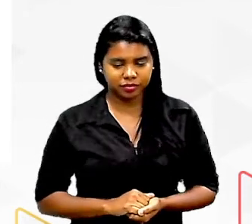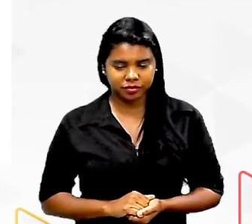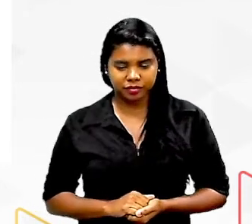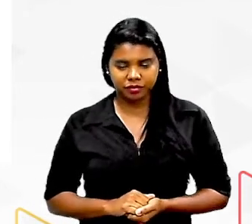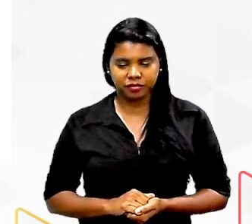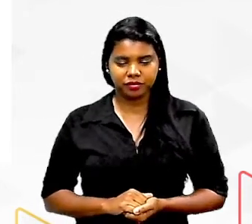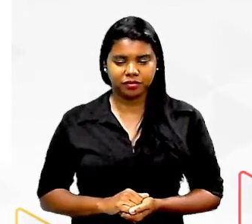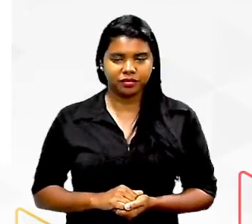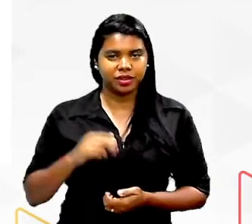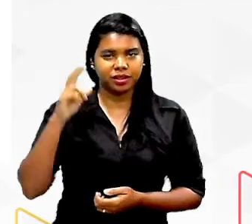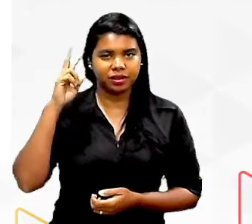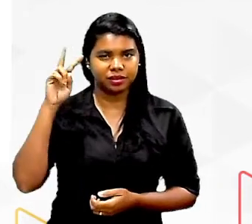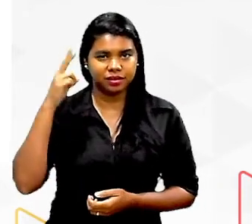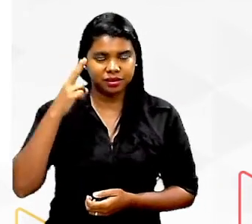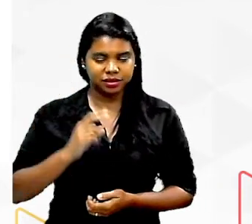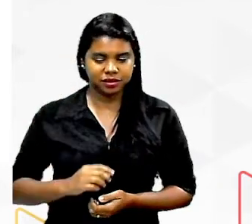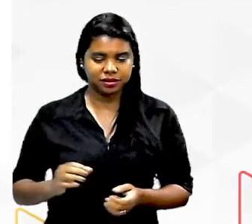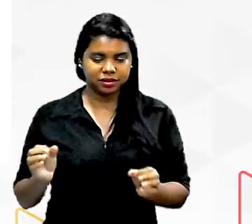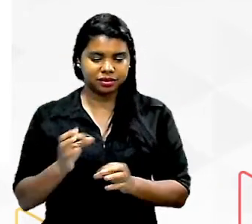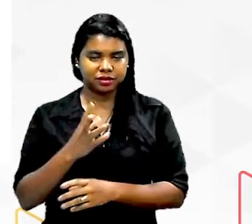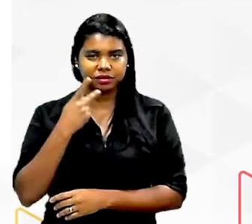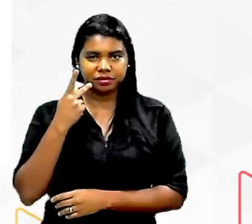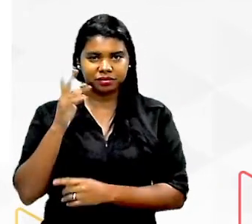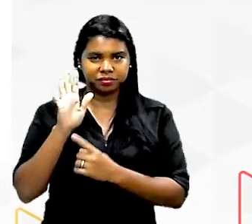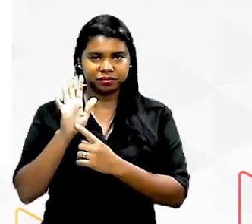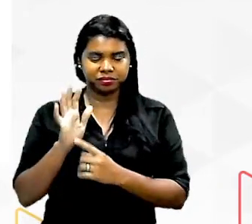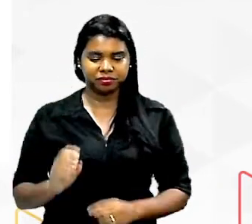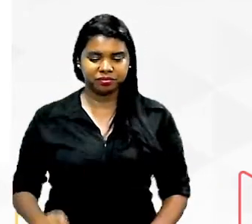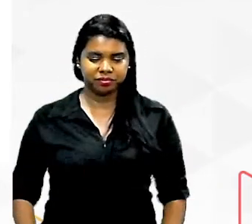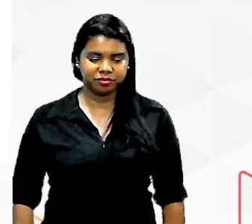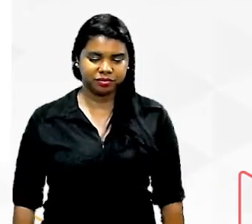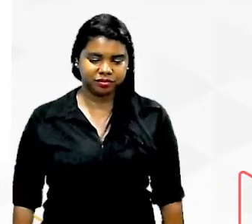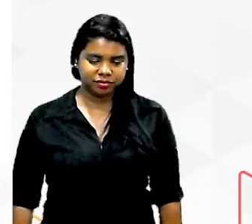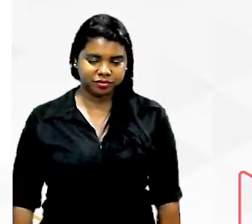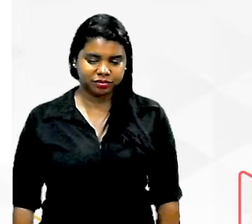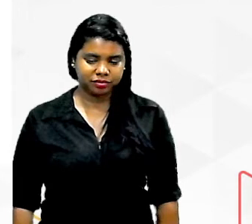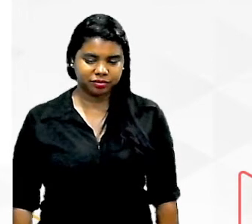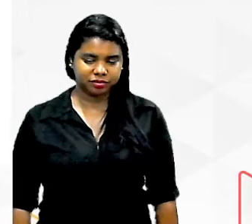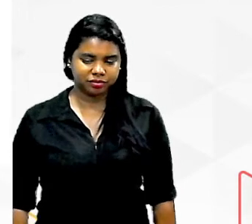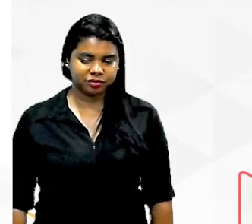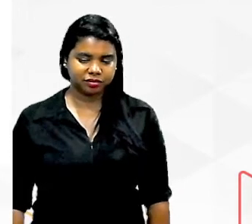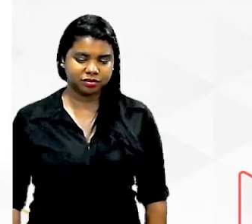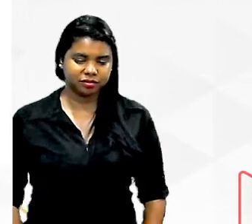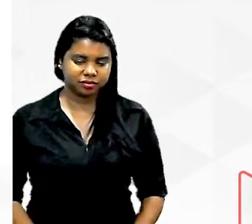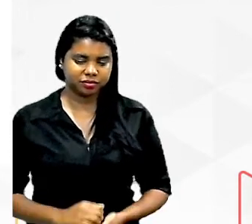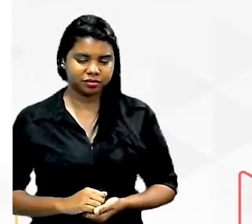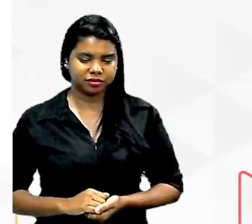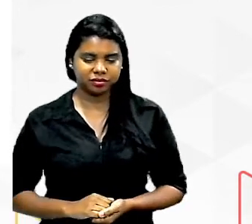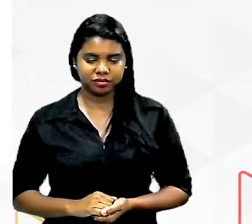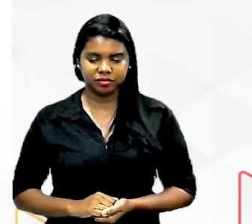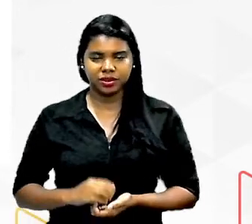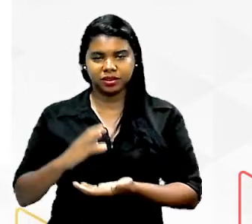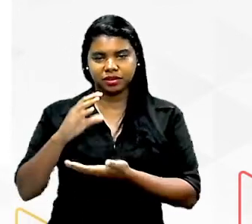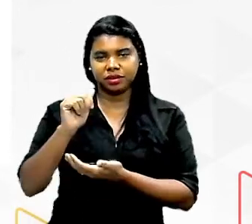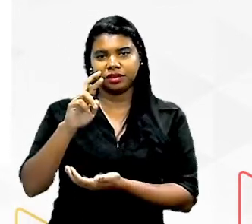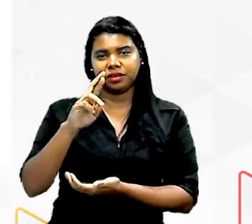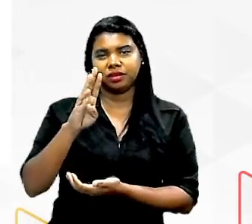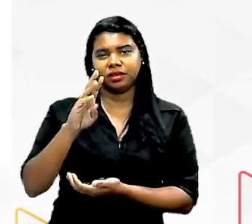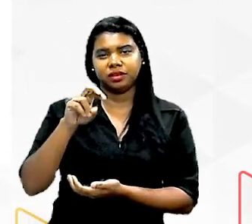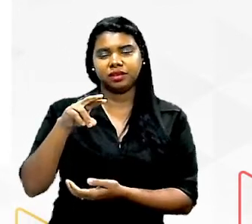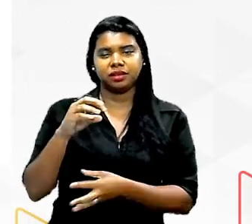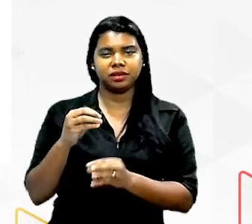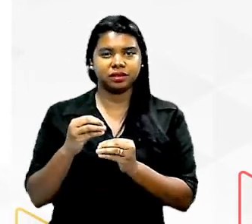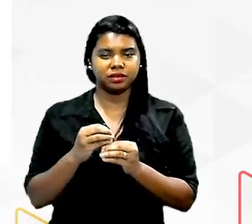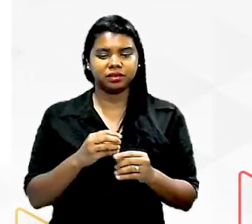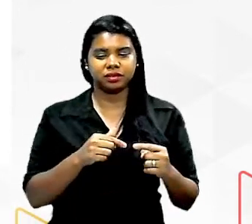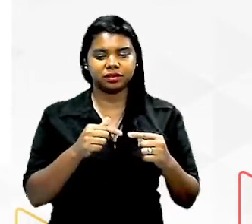ílicos lembra acabamos de falar deles lá nas proteínas né então tá aqui ó o carbono fazendo dupla